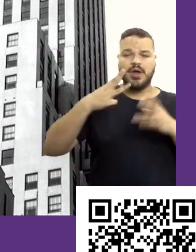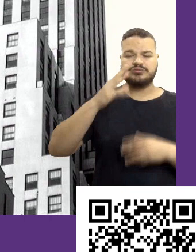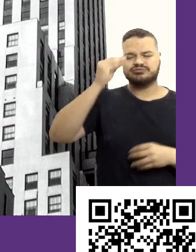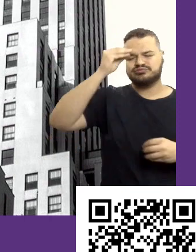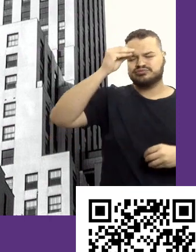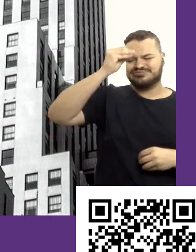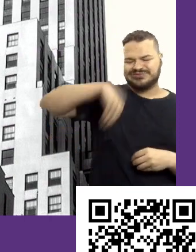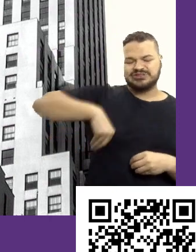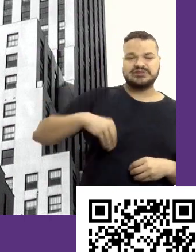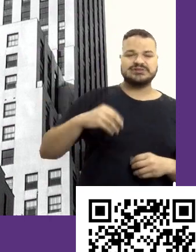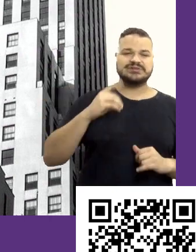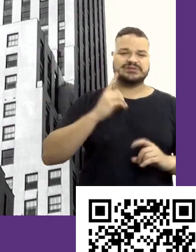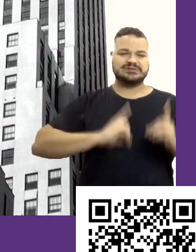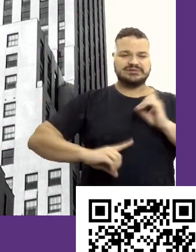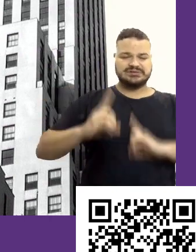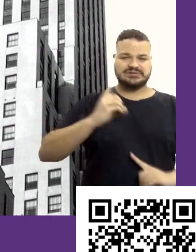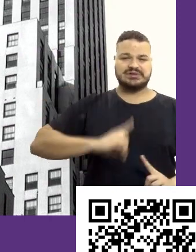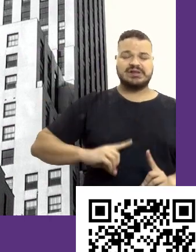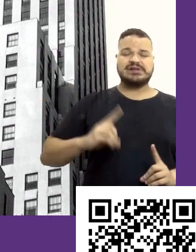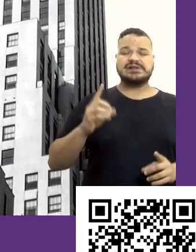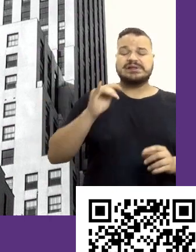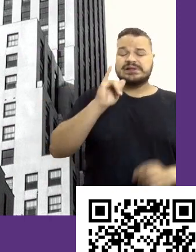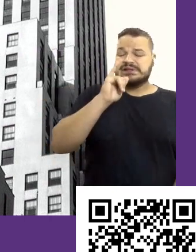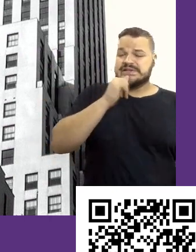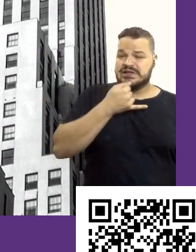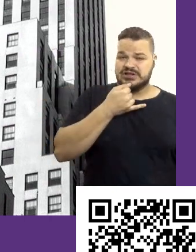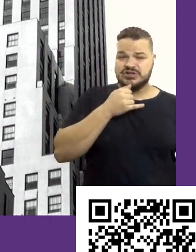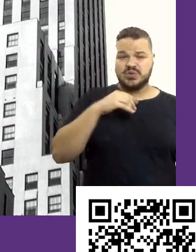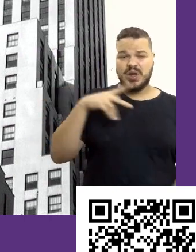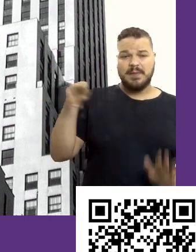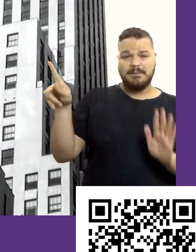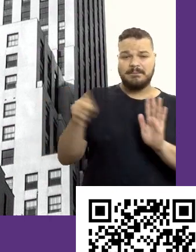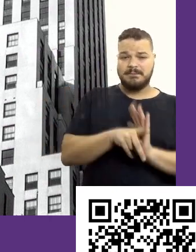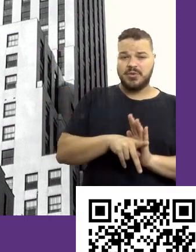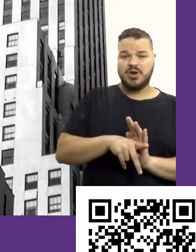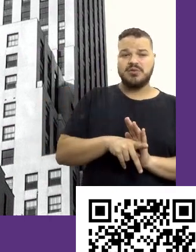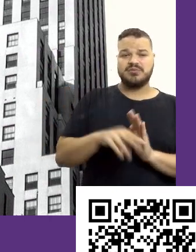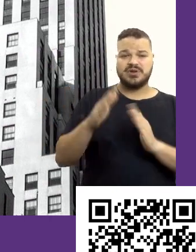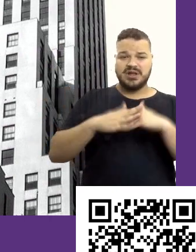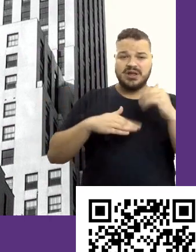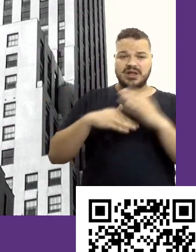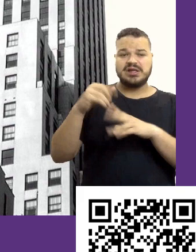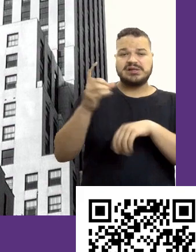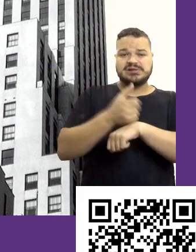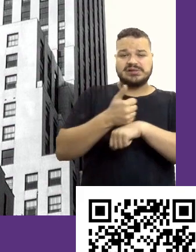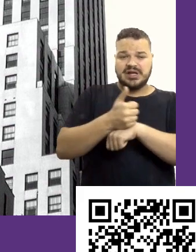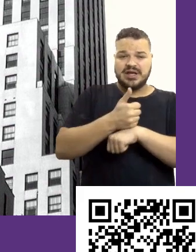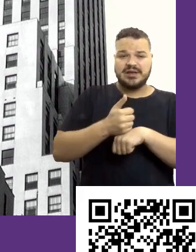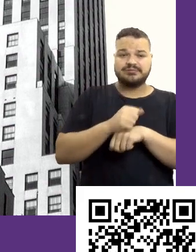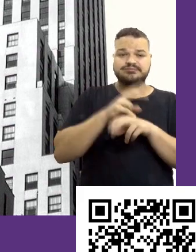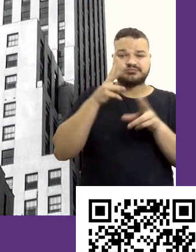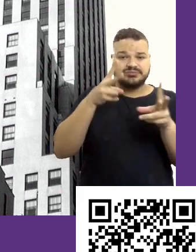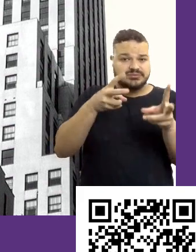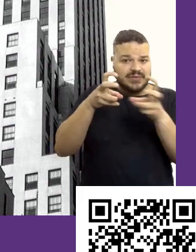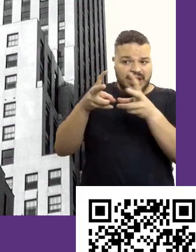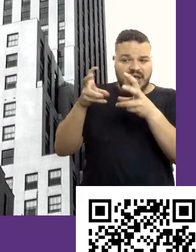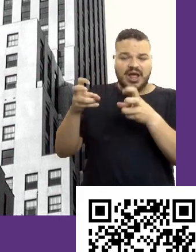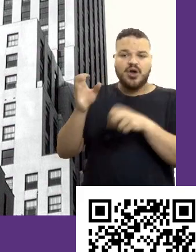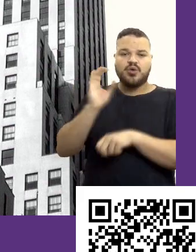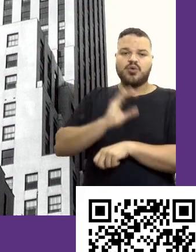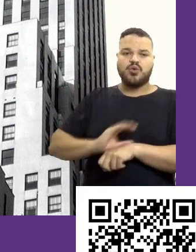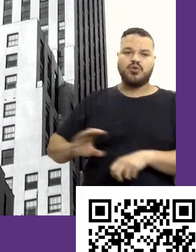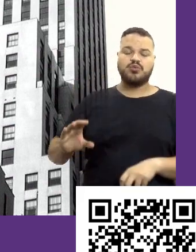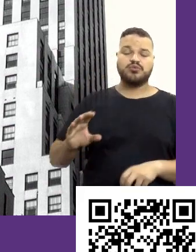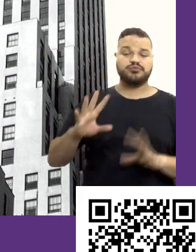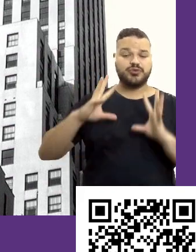decepcionadas, arrasadas, tristes com a própria carreira. E eu identifiquei algo em comum entre todas essas pessoas. Todas